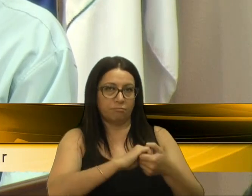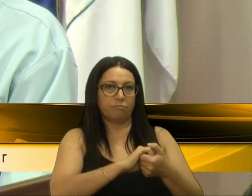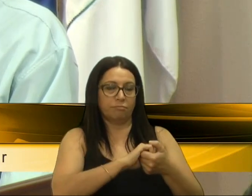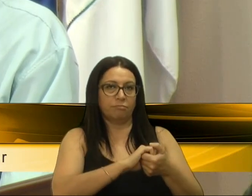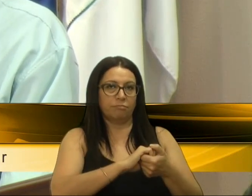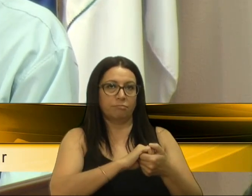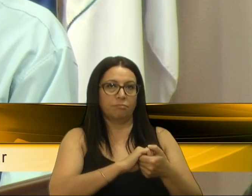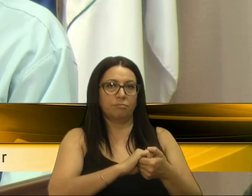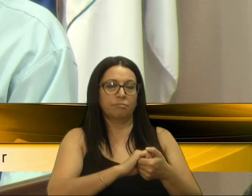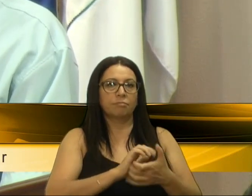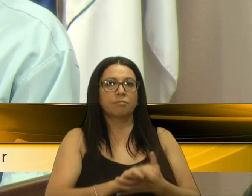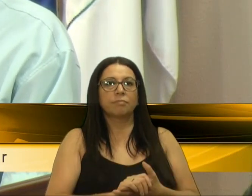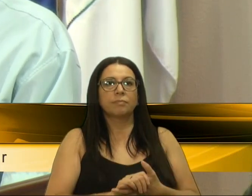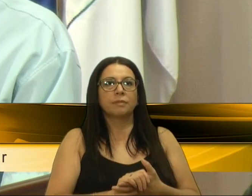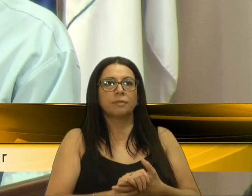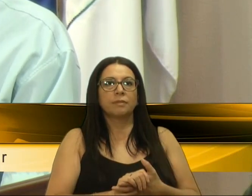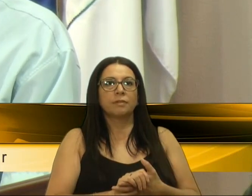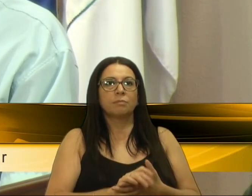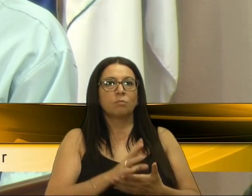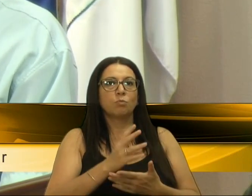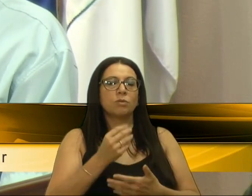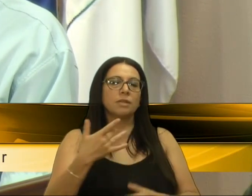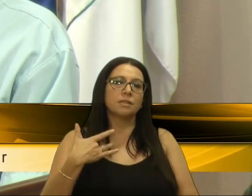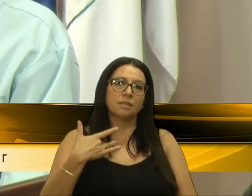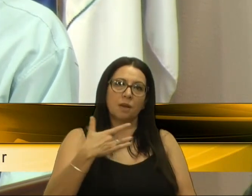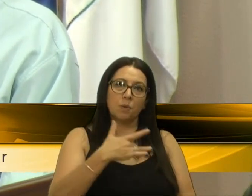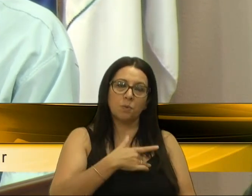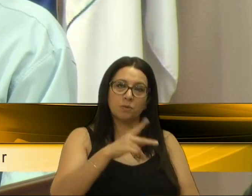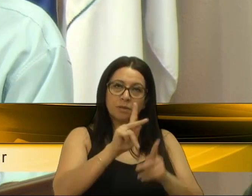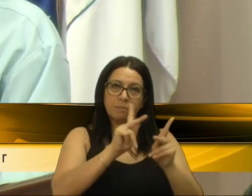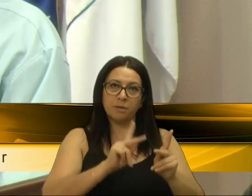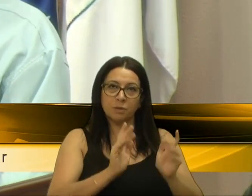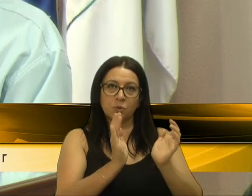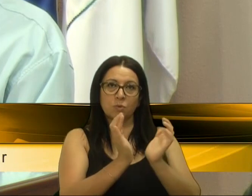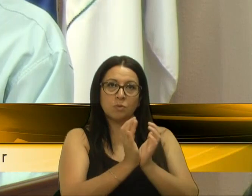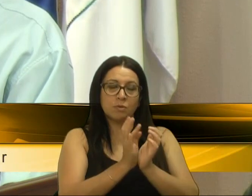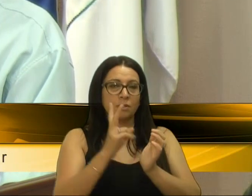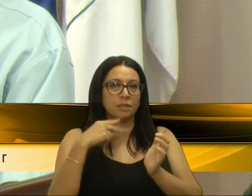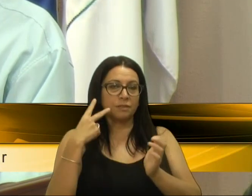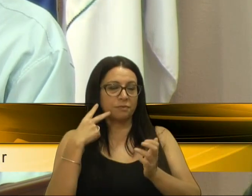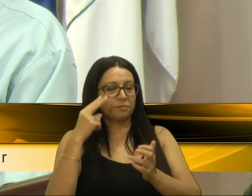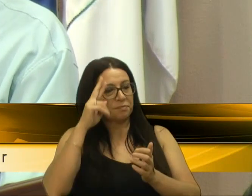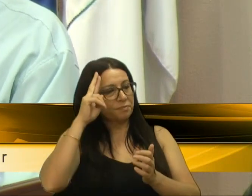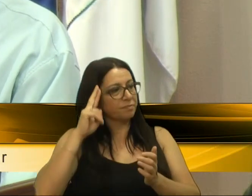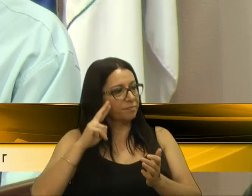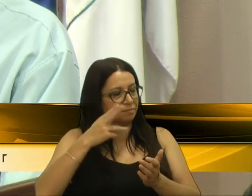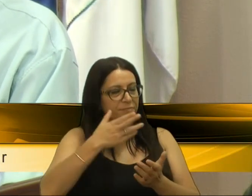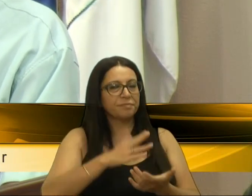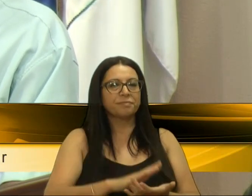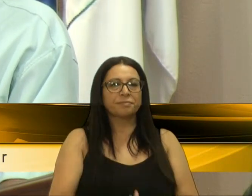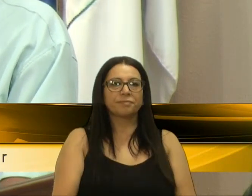brilhante. Muita saúde, muita paz, nosso colega também, o vereador Rafael Bueno.